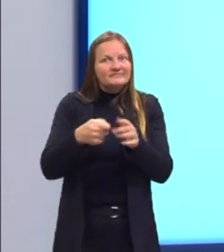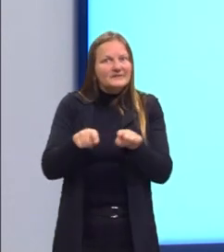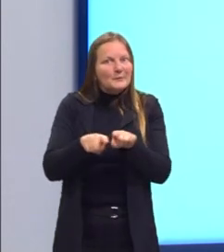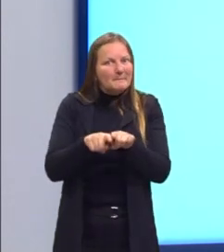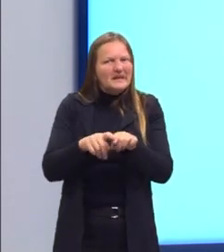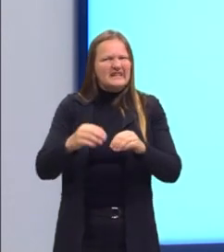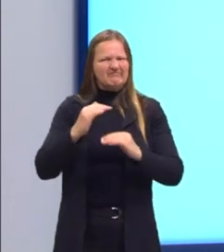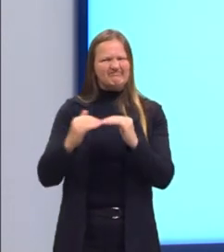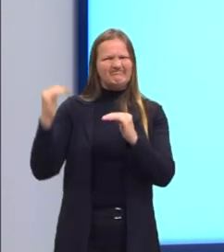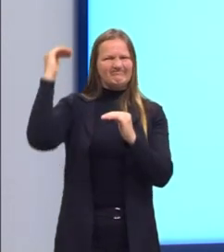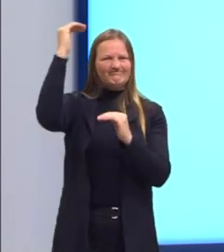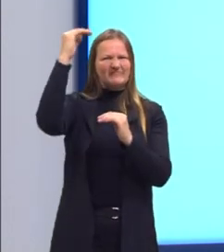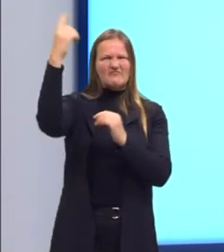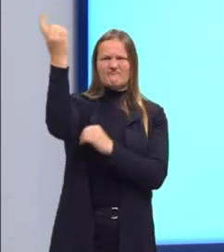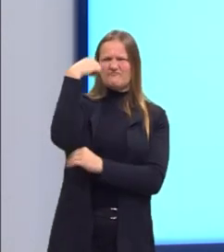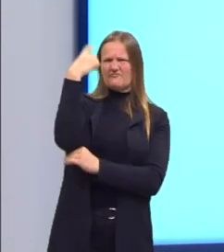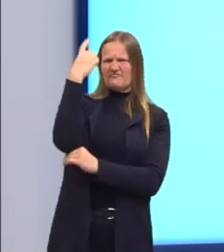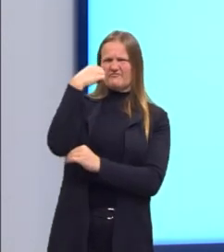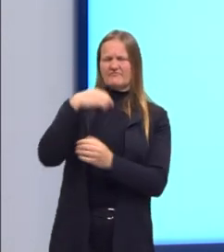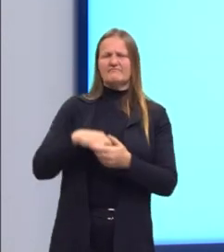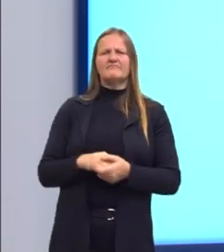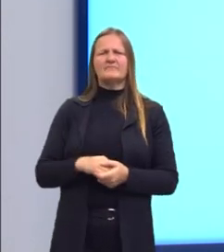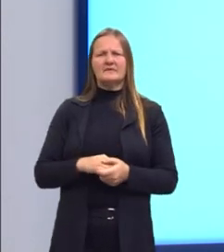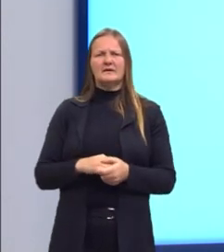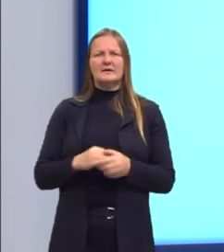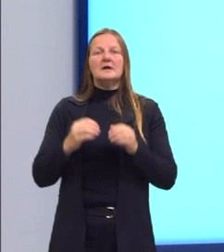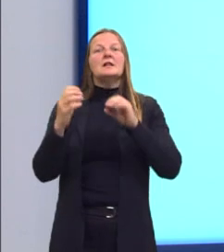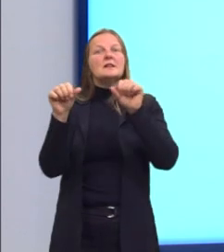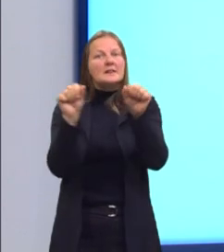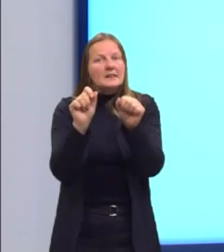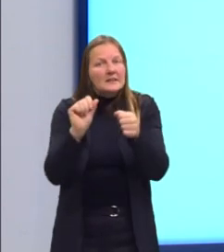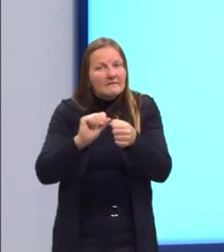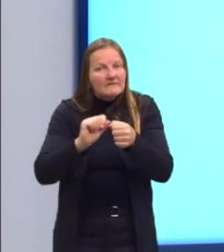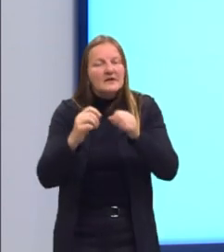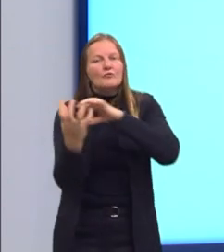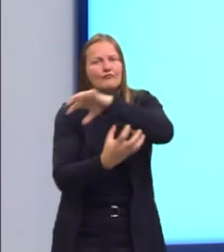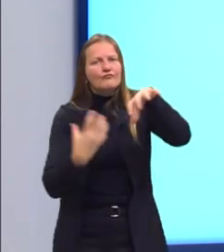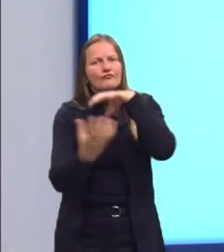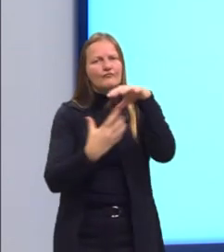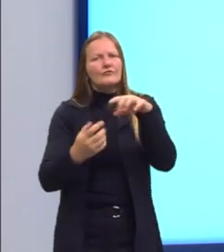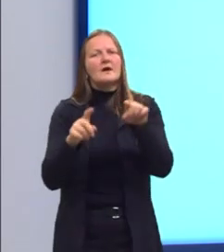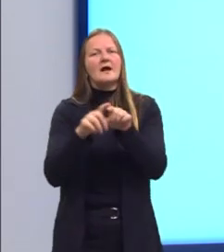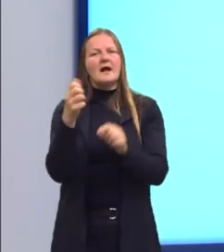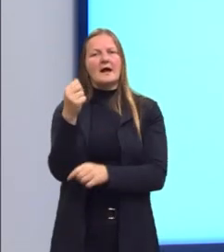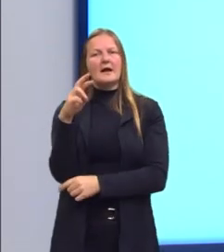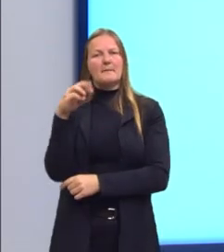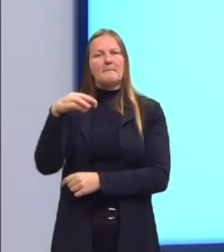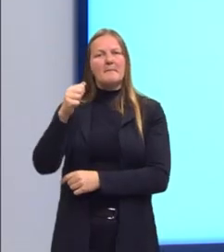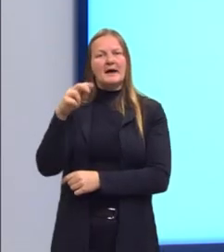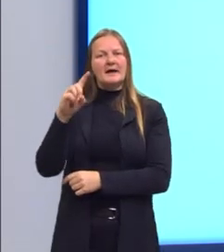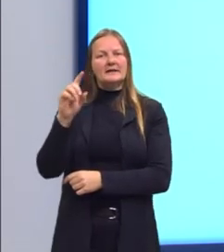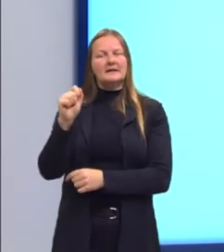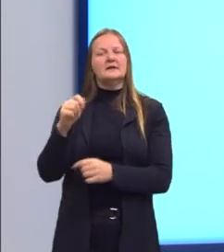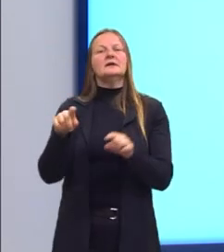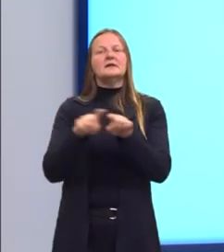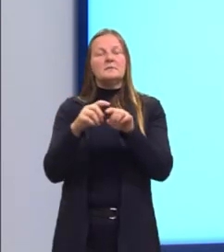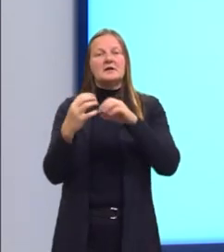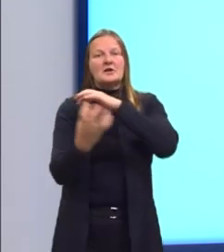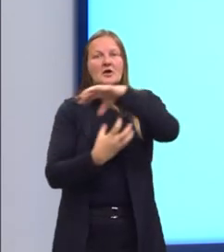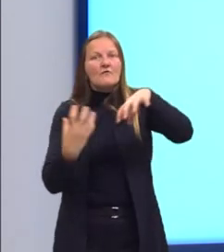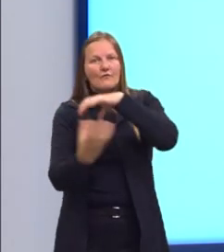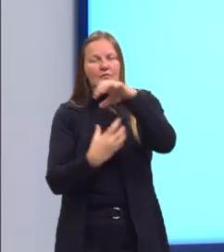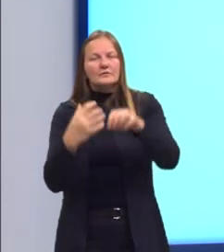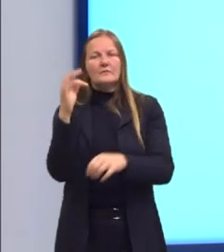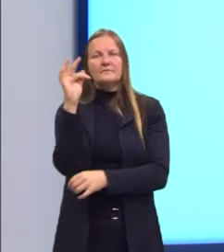vai ter que lidar com uma revolta da marinha, vai ter uma outra revolta da armada, e vai ter a revolução federalista, que vai